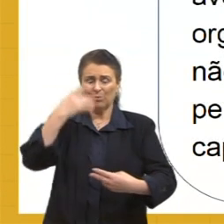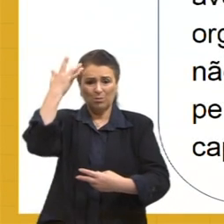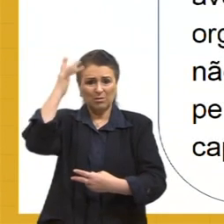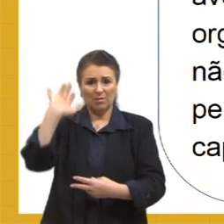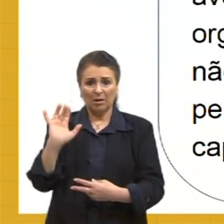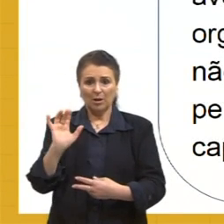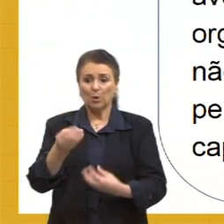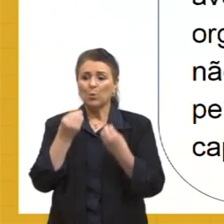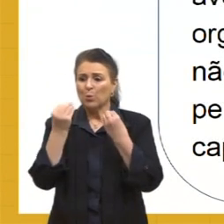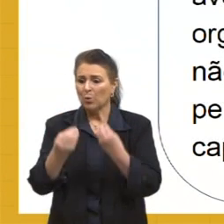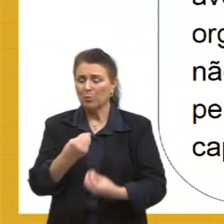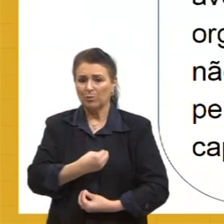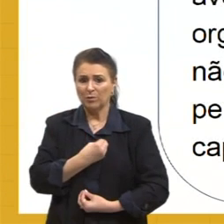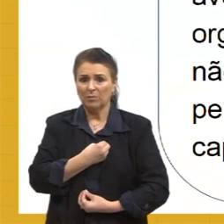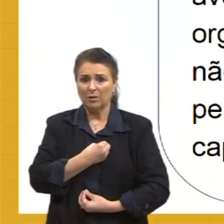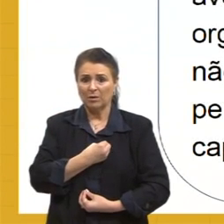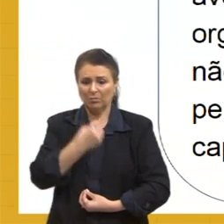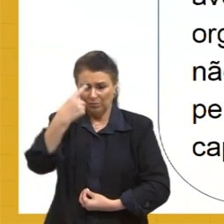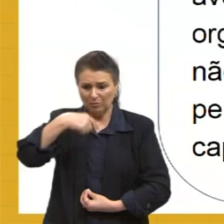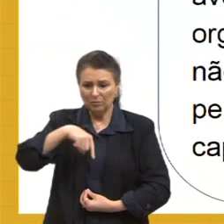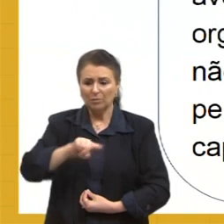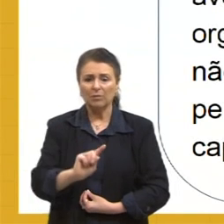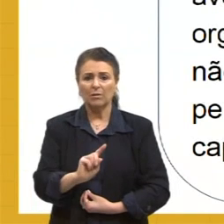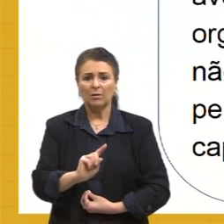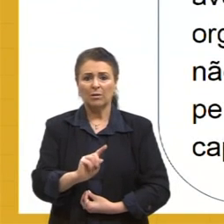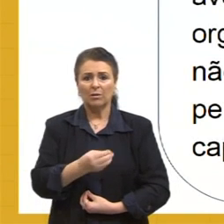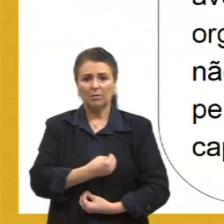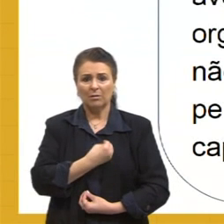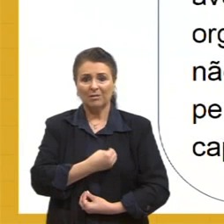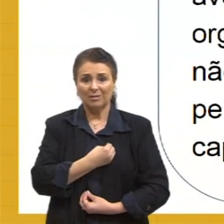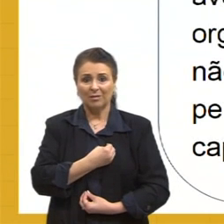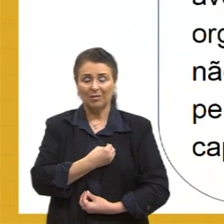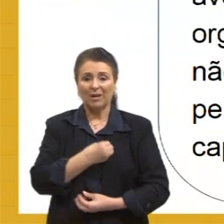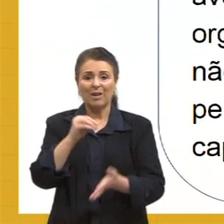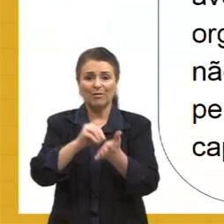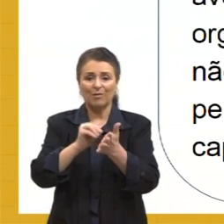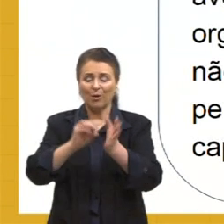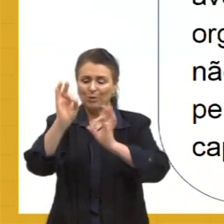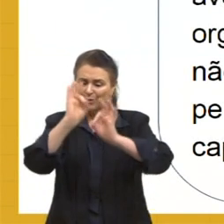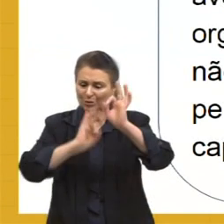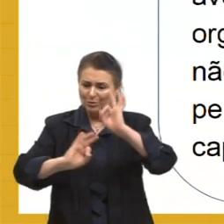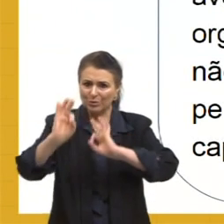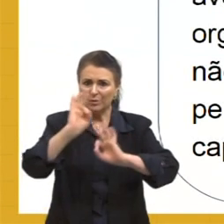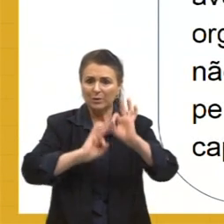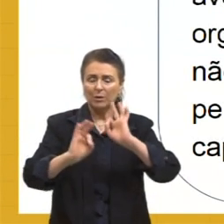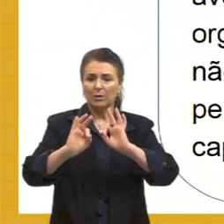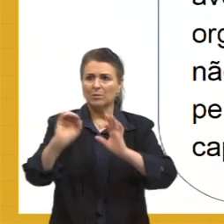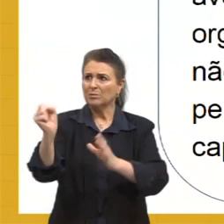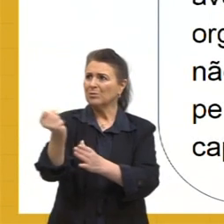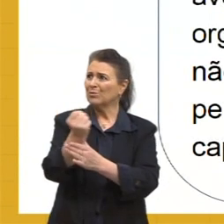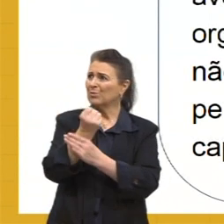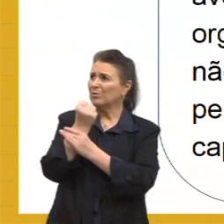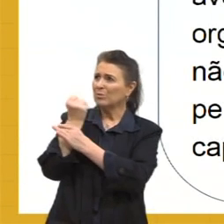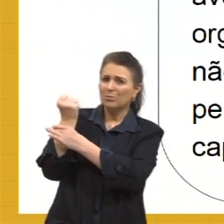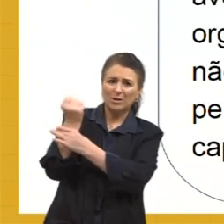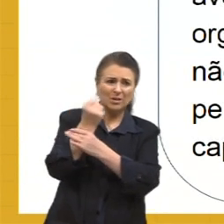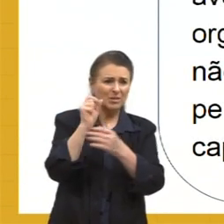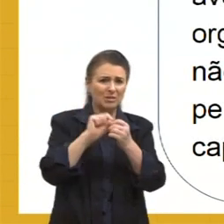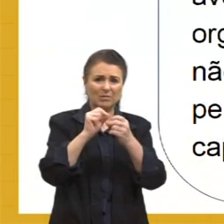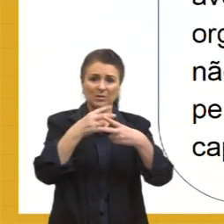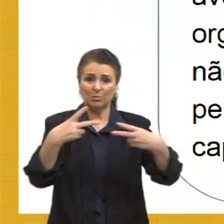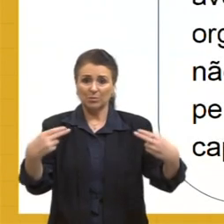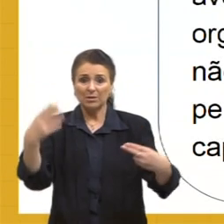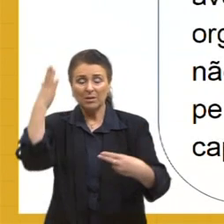como viver, vivi uma outra? A isso eu quereria chamar desorganização. E teria a segurança de me aventurar, porque saberia